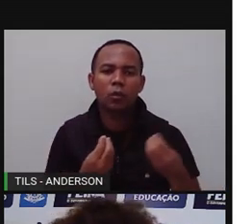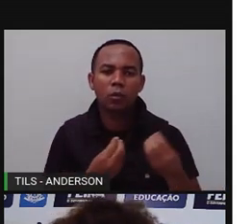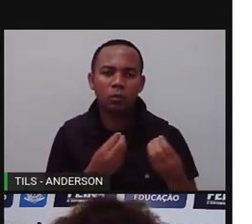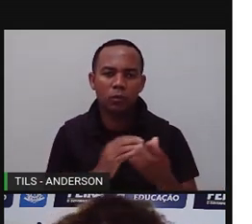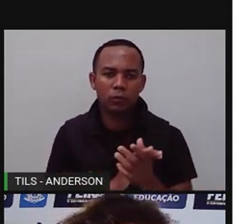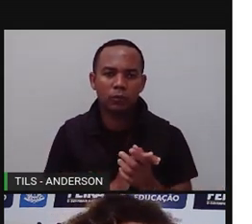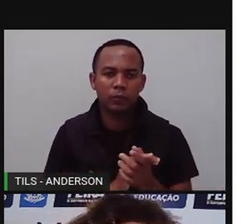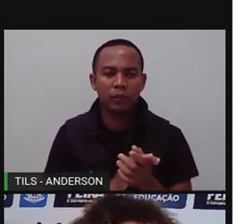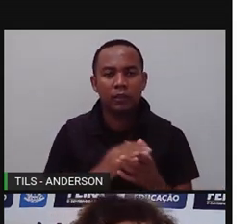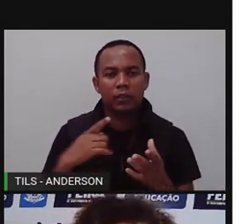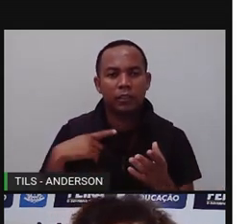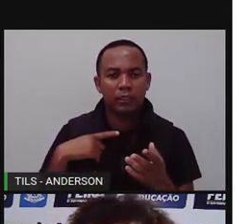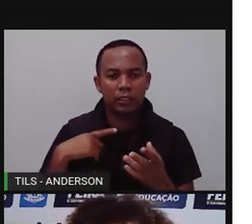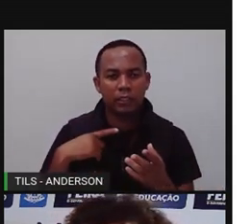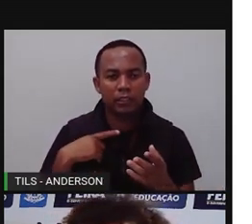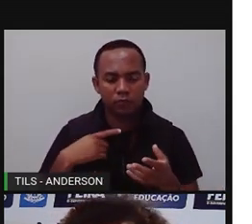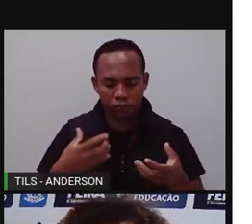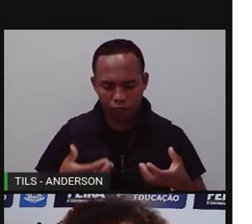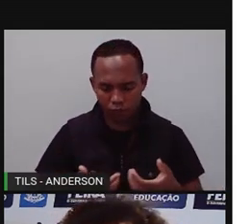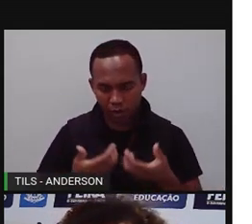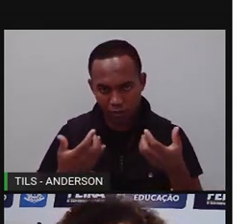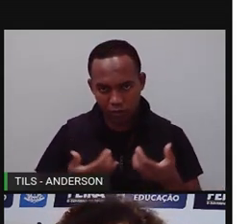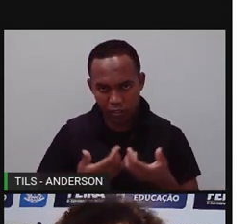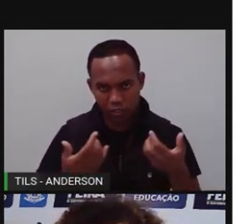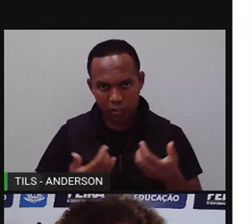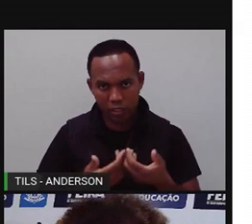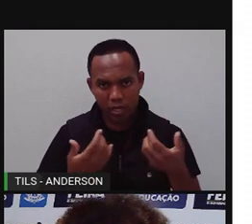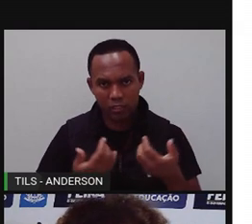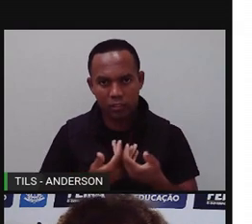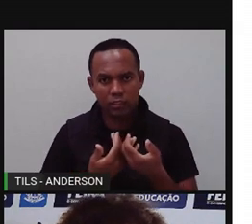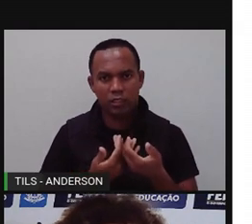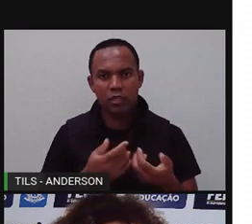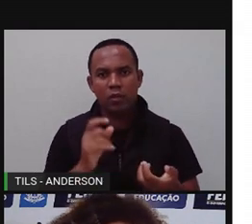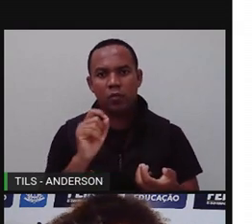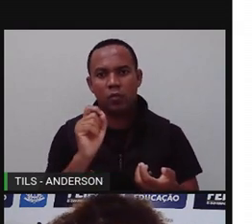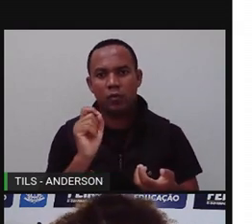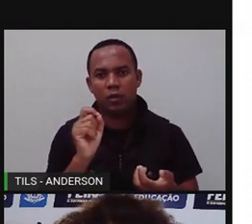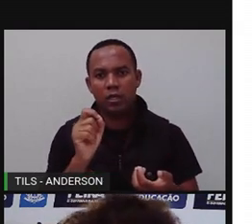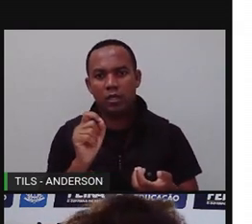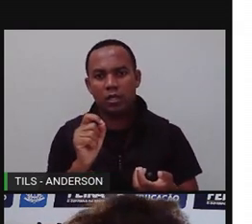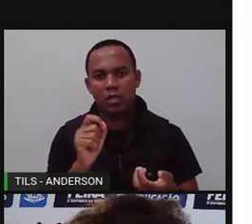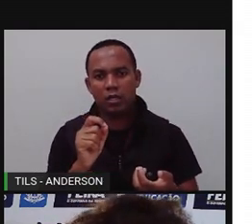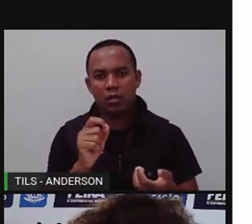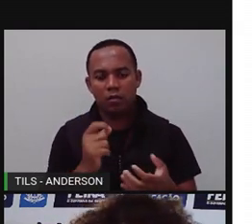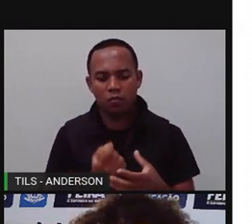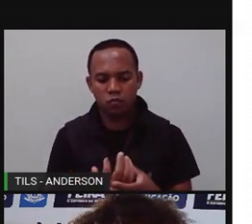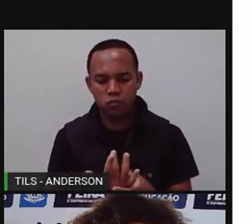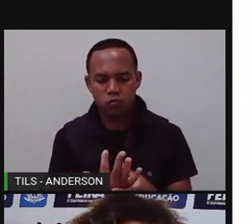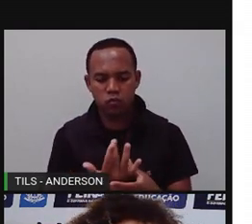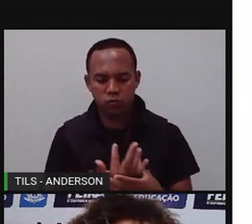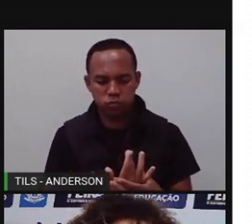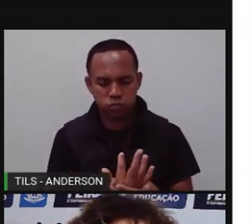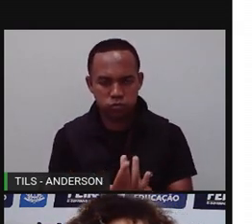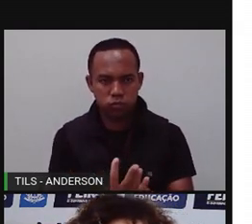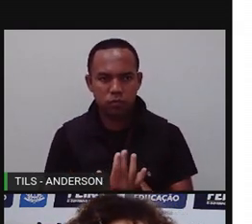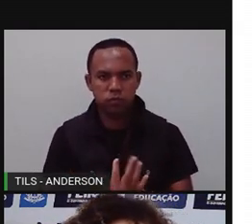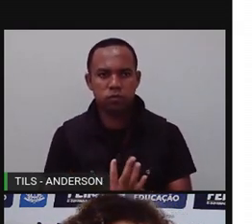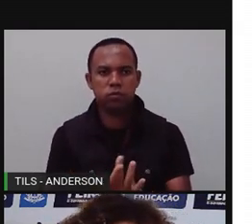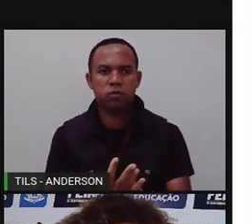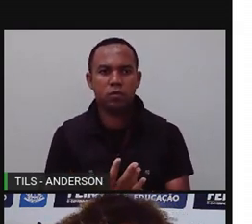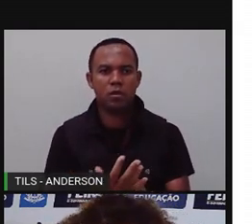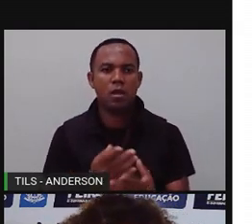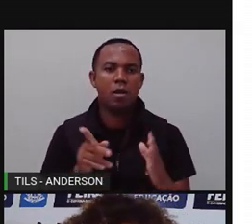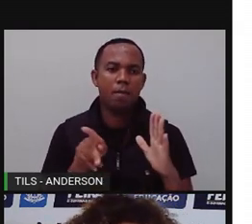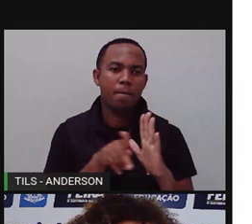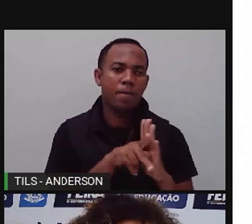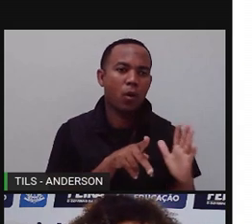alimentares, os vegetais, eles são os produtores. Por que que eles são os produtores? Porque eles acabam meio que produzindo o